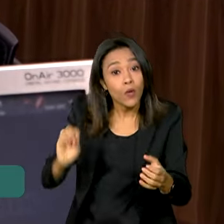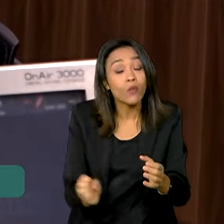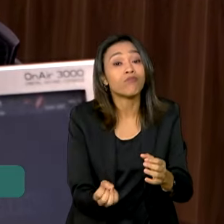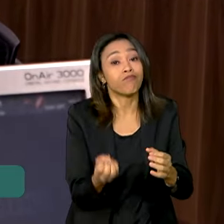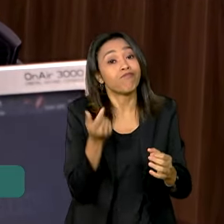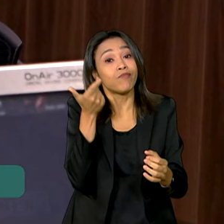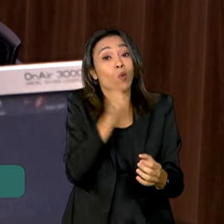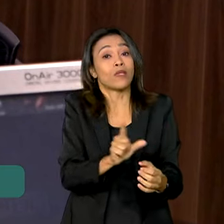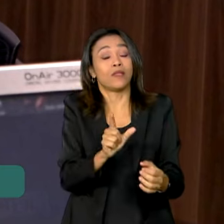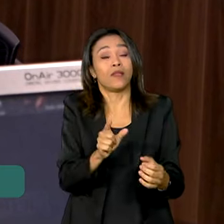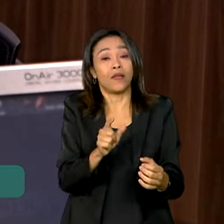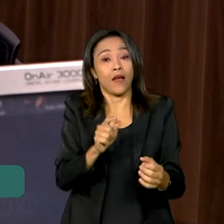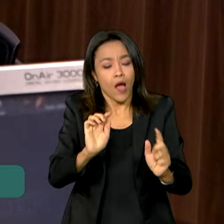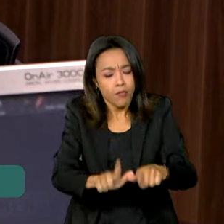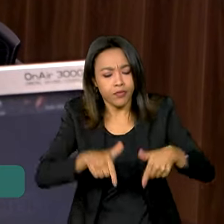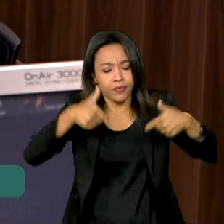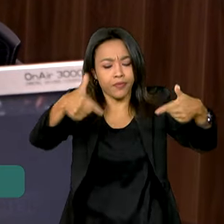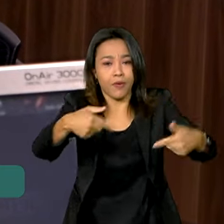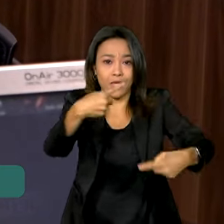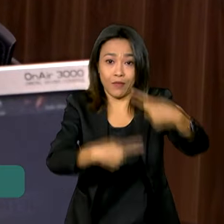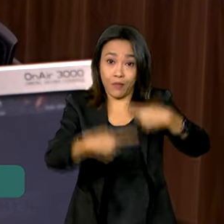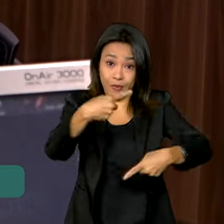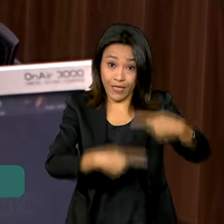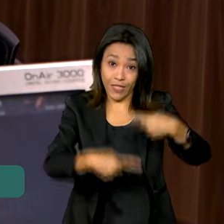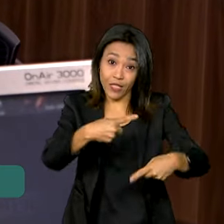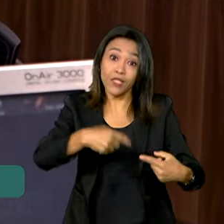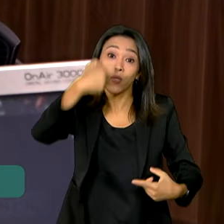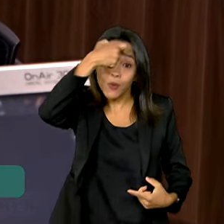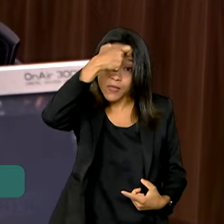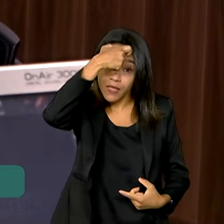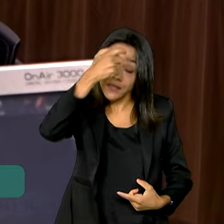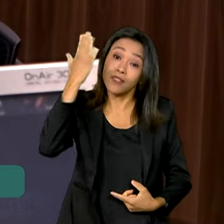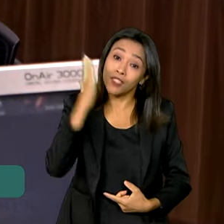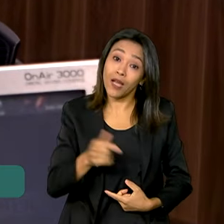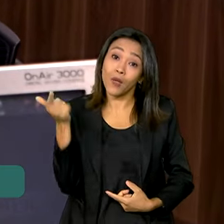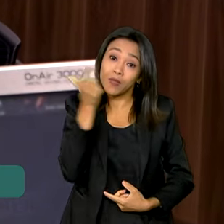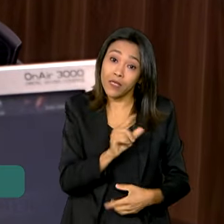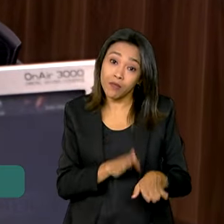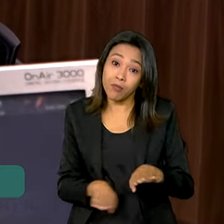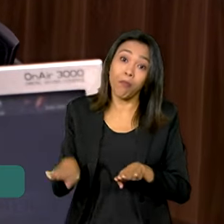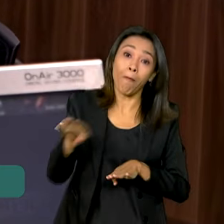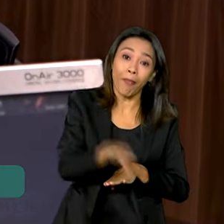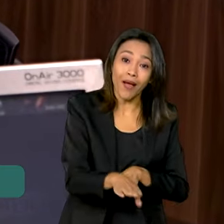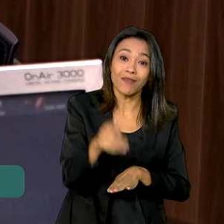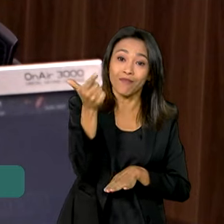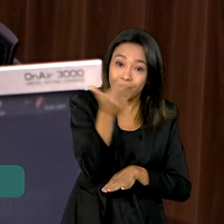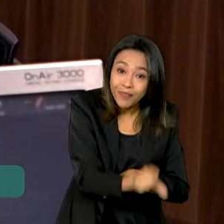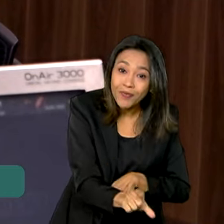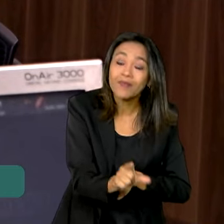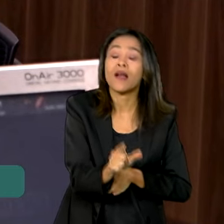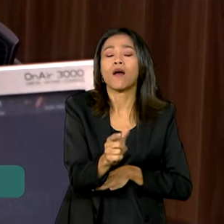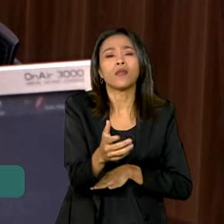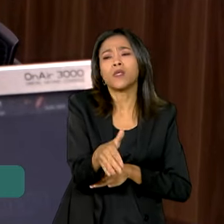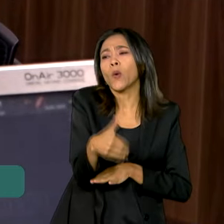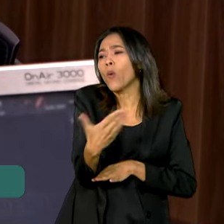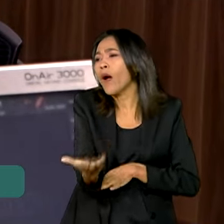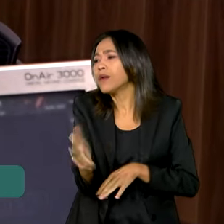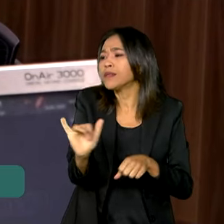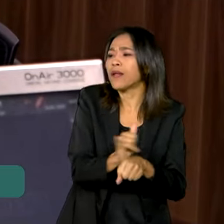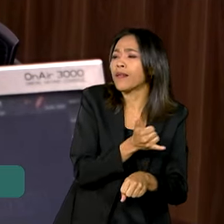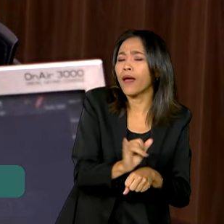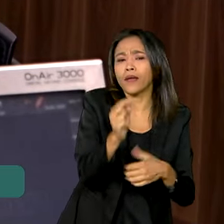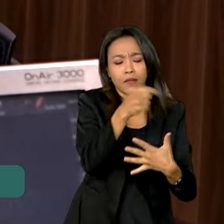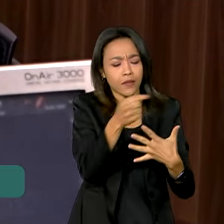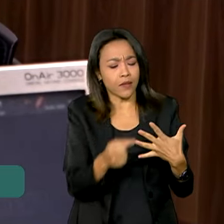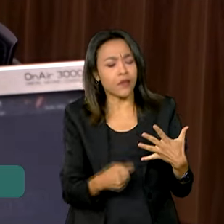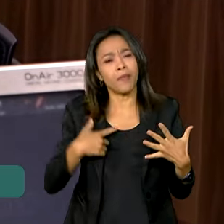de forma mais consciente. Então acho que o primeiro passo já foi dado e agora é estudar realmente quais são as medidas que a gente pode ter para facilitar